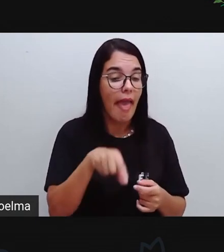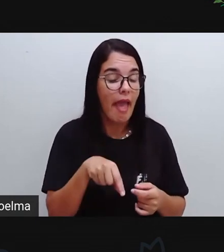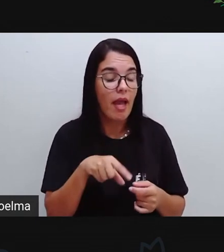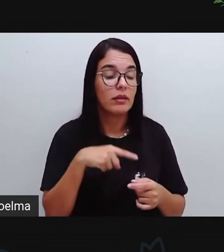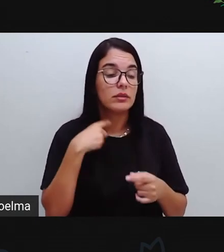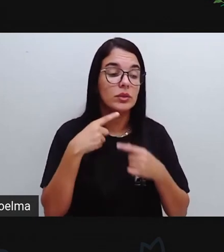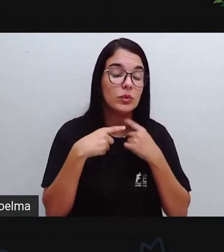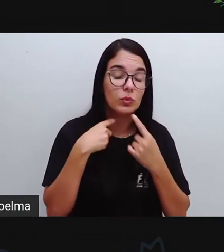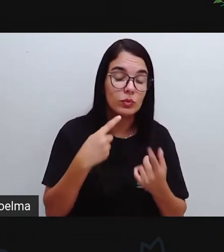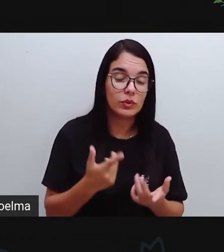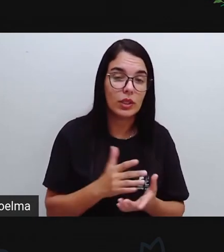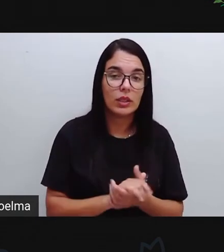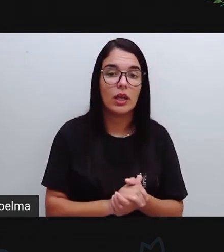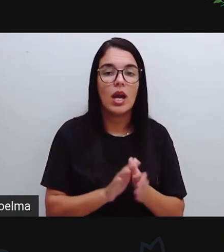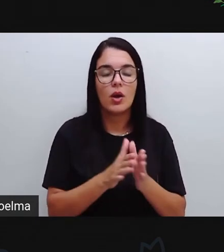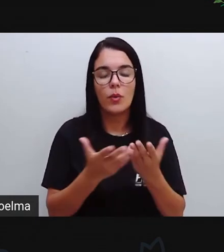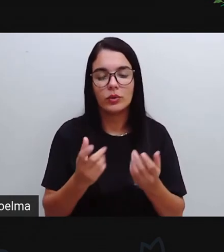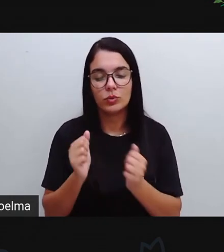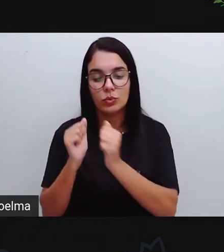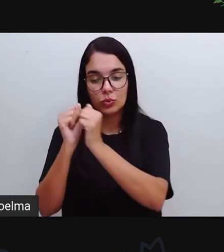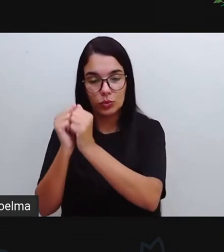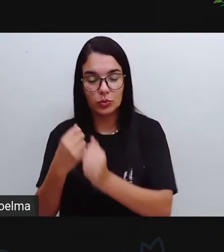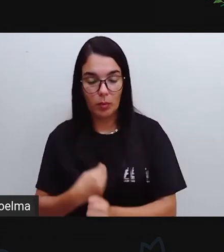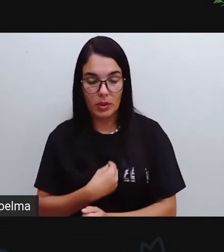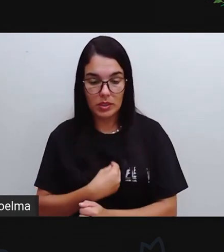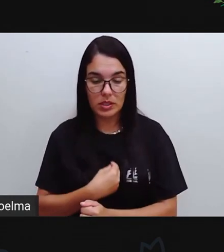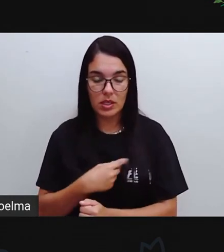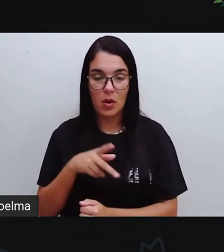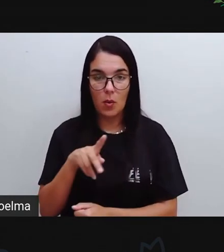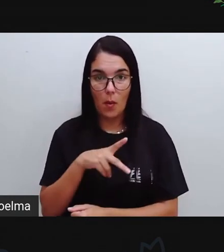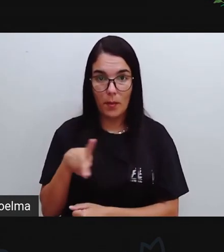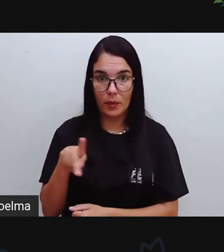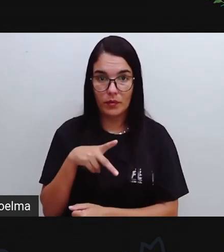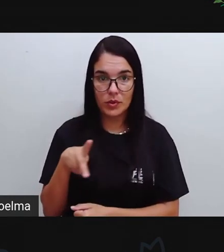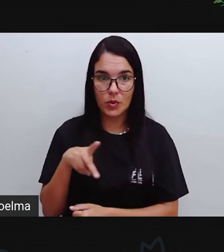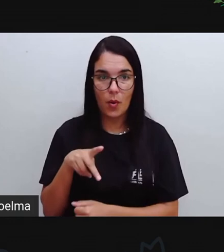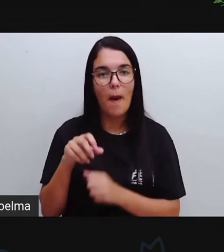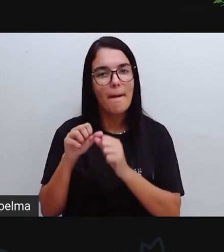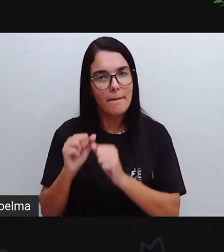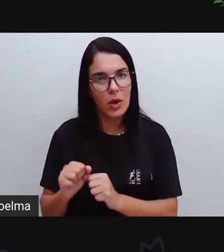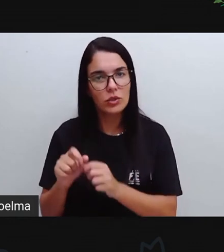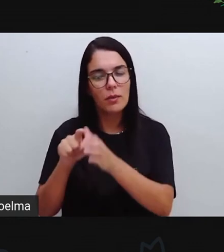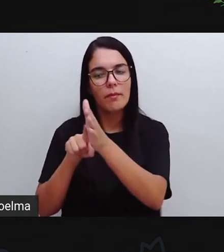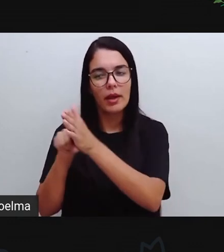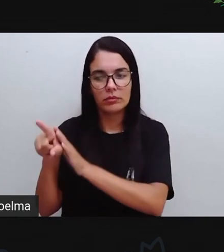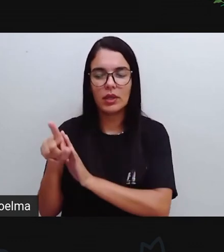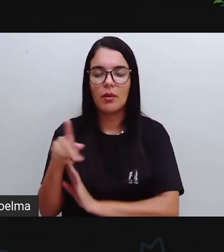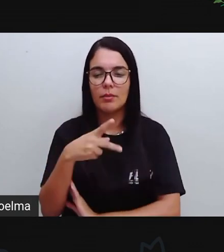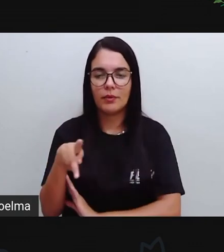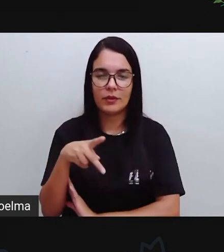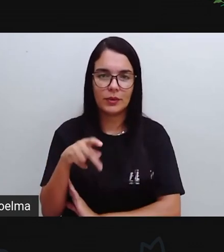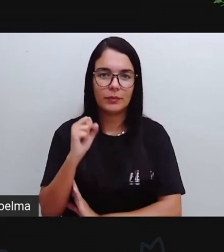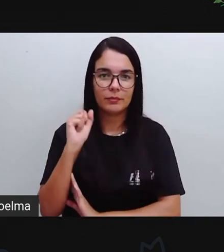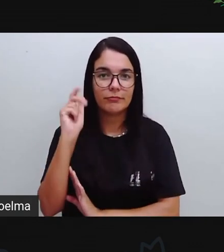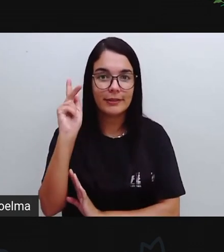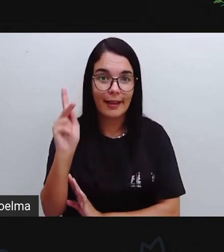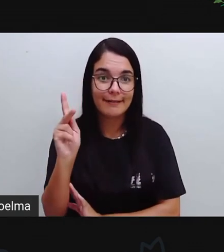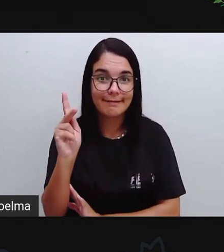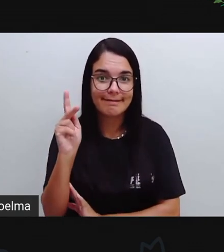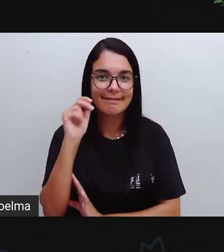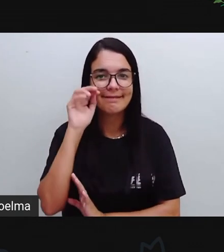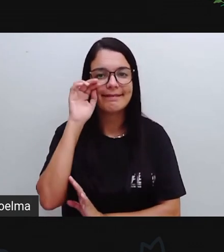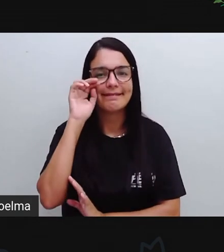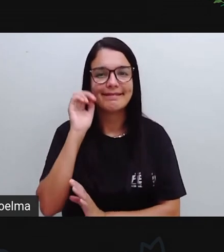àquela questão, e quando vocês estiverem no momento presencial de vocês, vocês tiram essas dúvidas com o professor de vocês, ou a